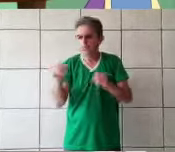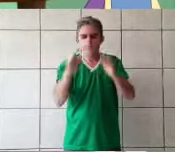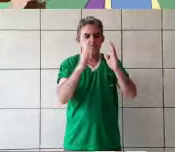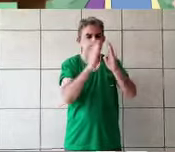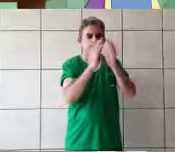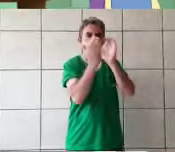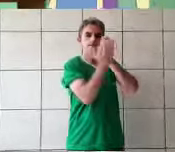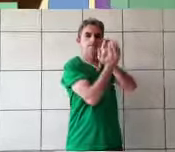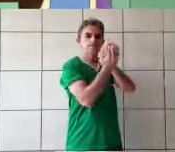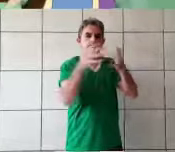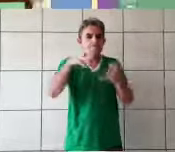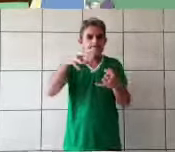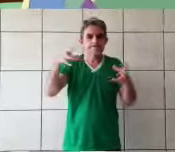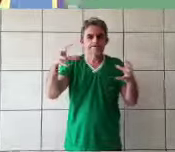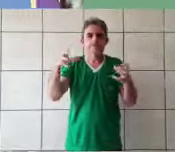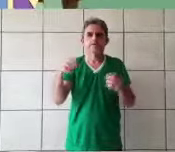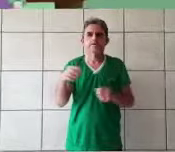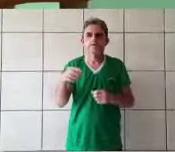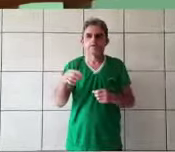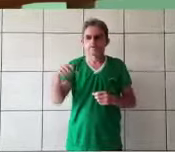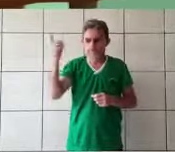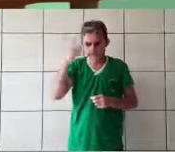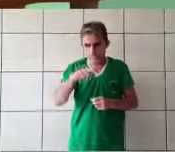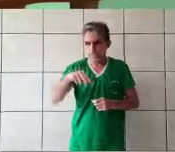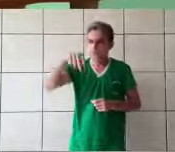entender por que ela queria essas coisas, mas foi atrás.